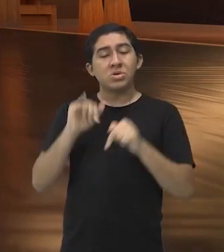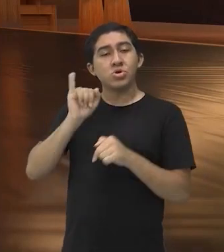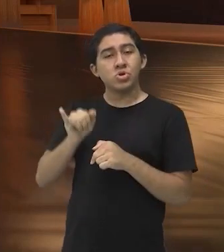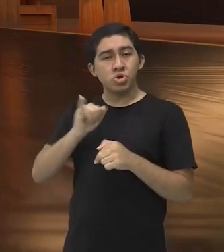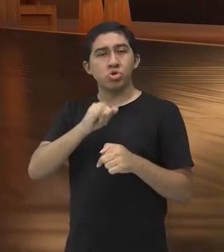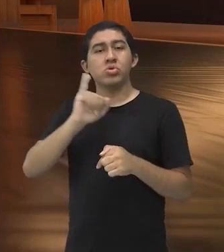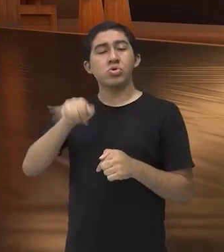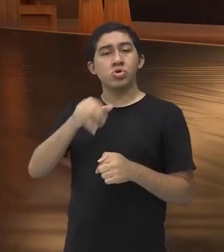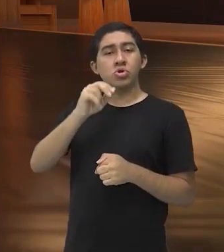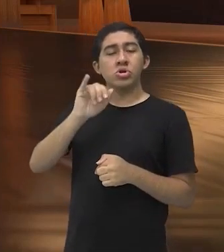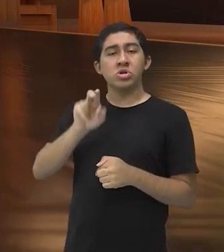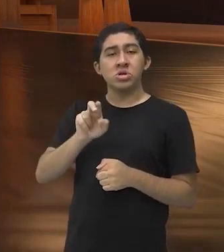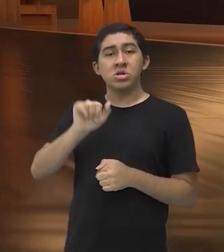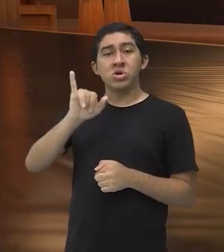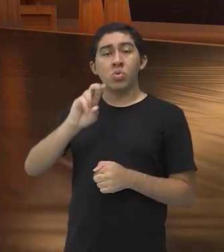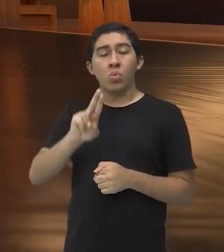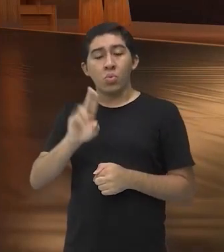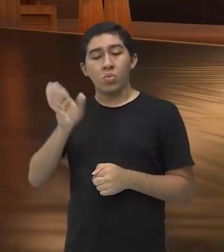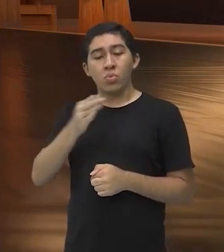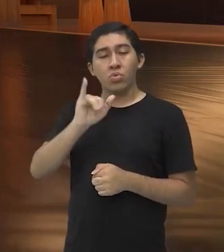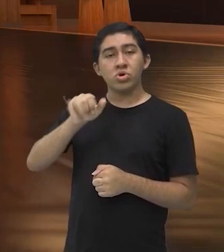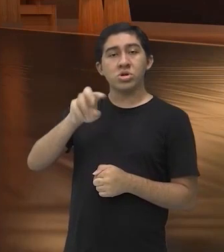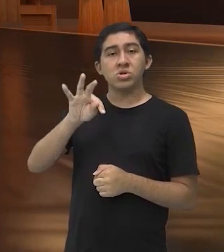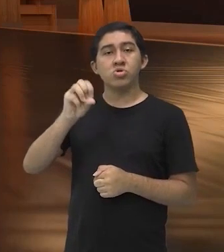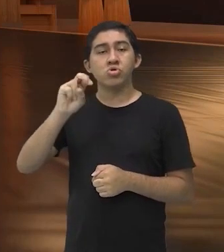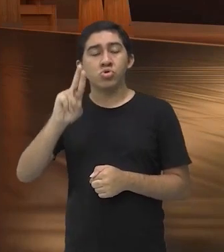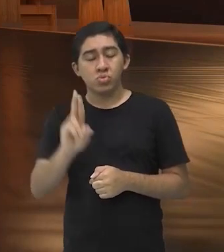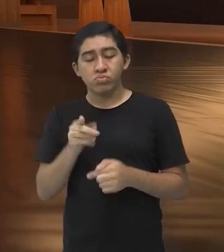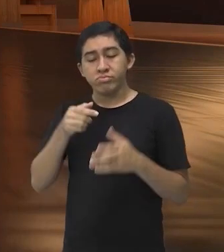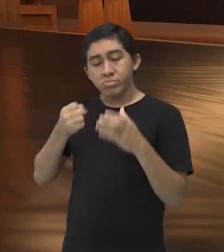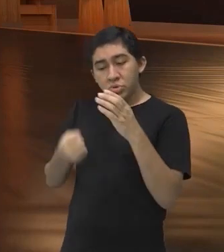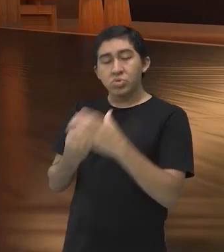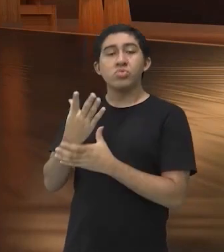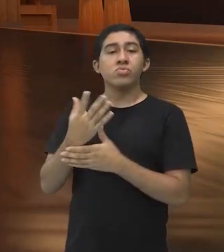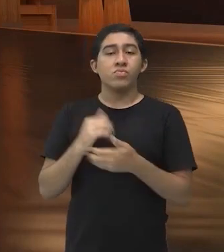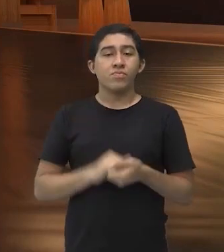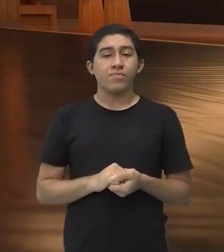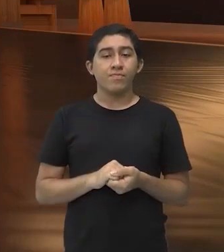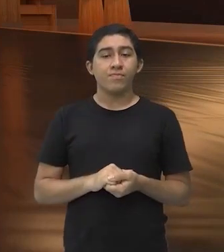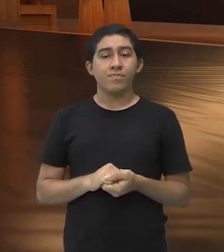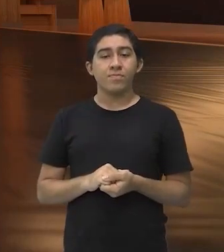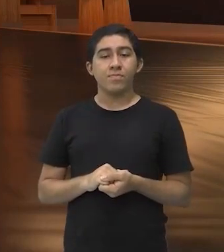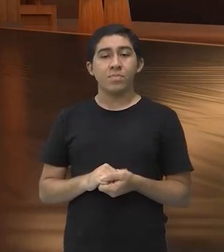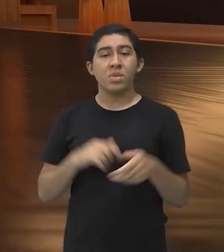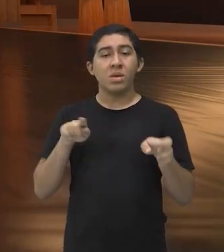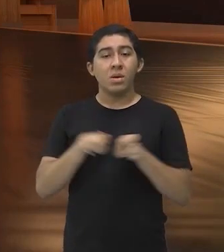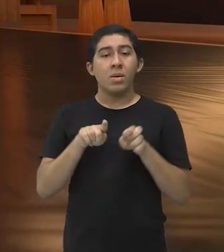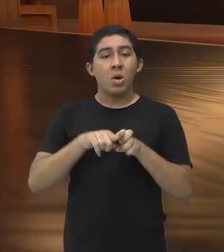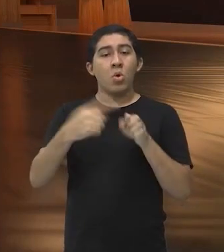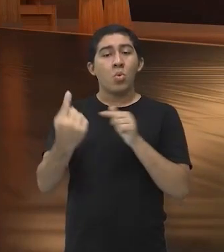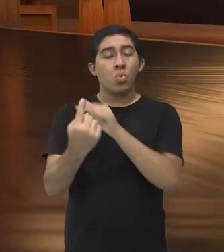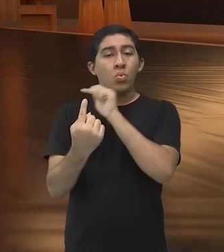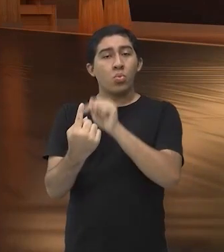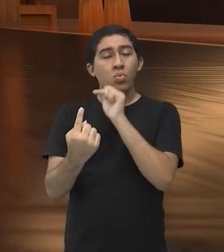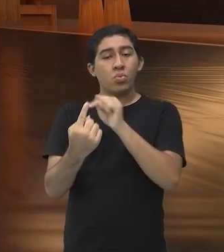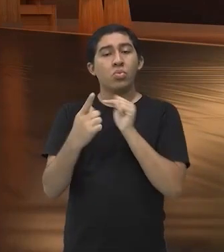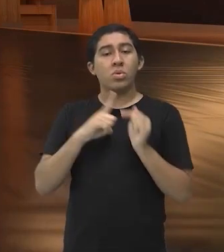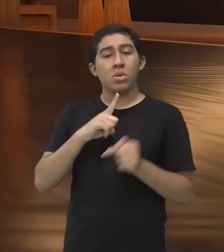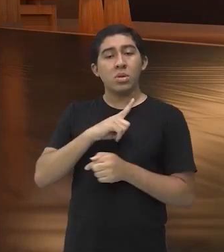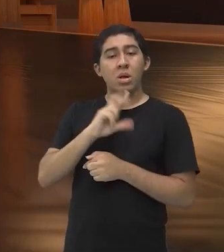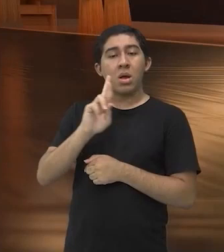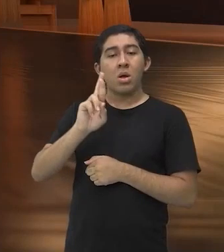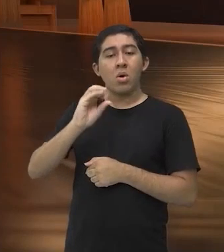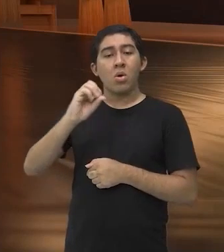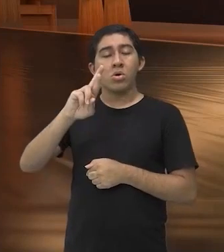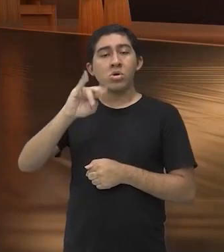despontou aí. Um deles é ali junto com o Horian Grace, em 1993,